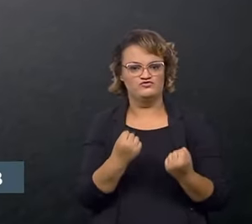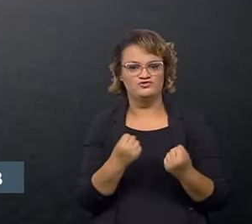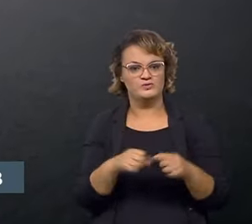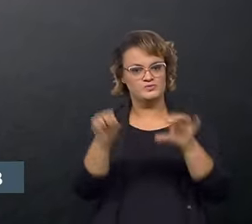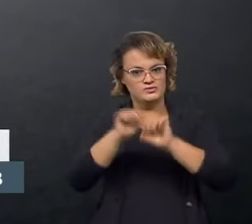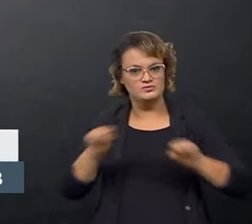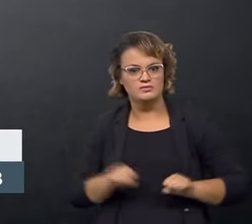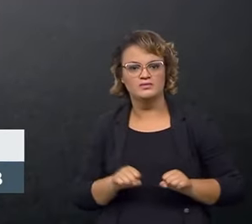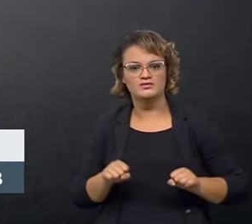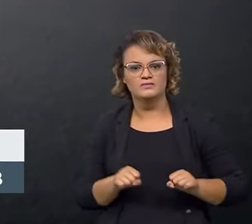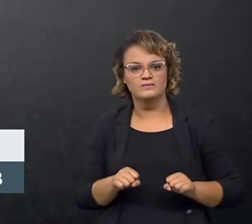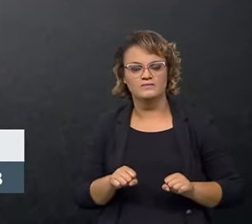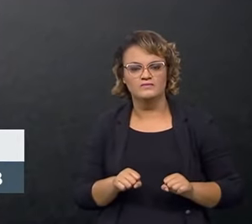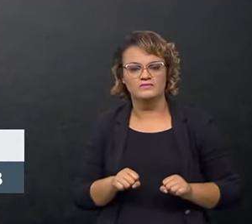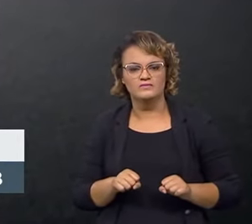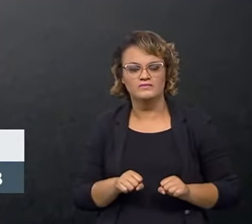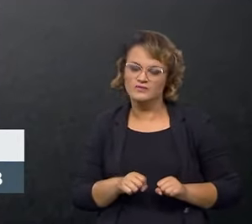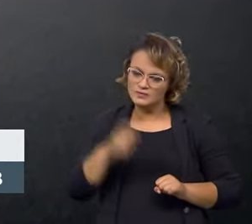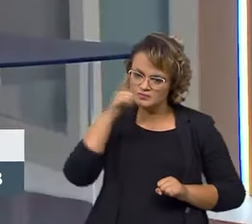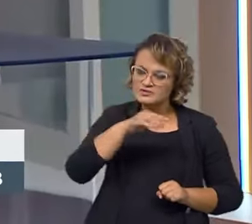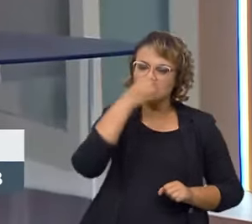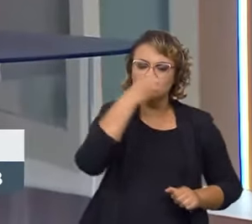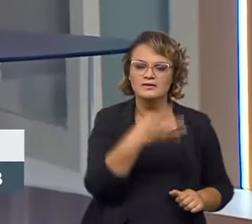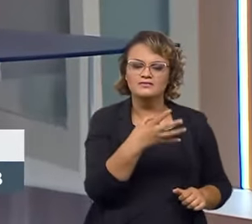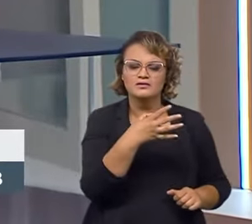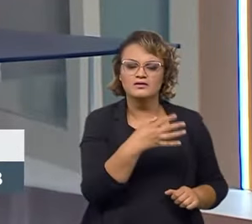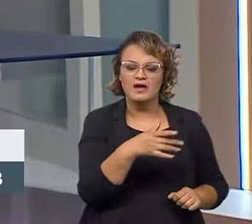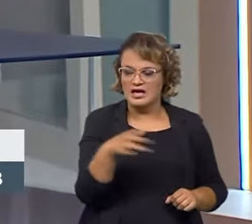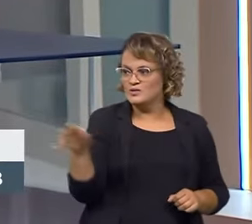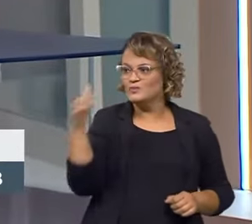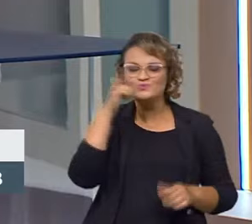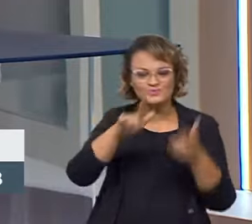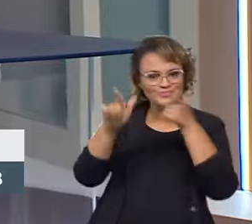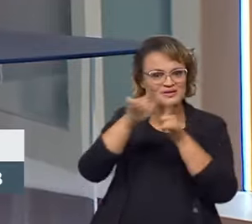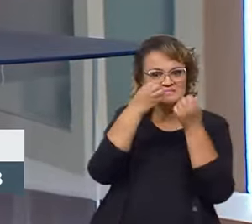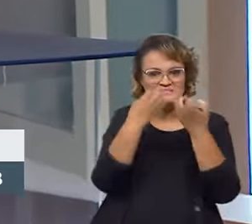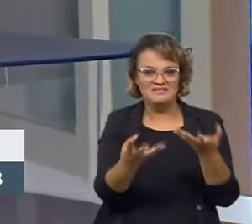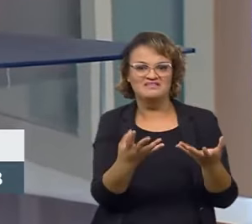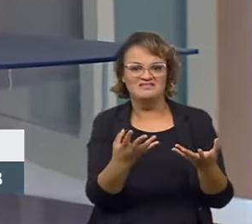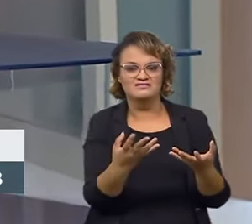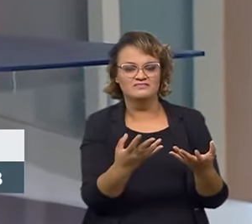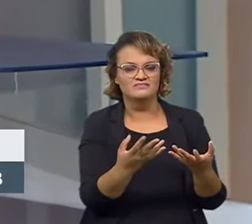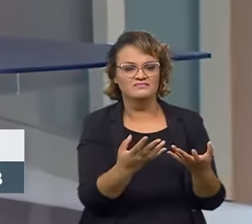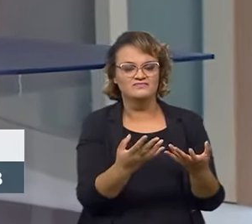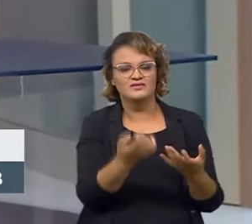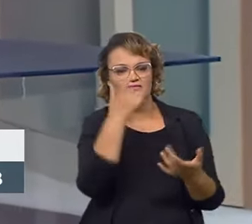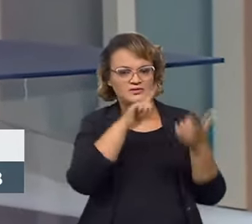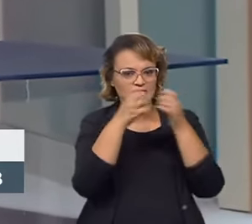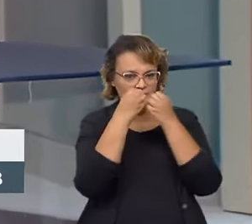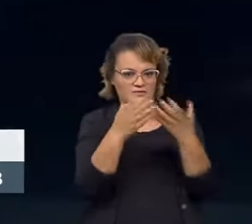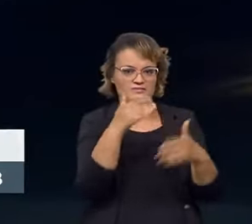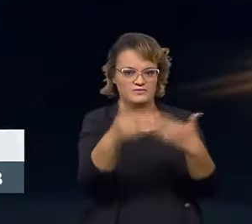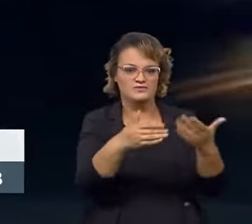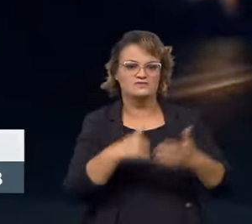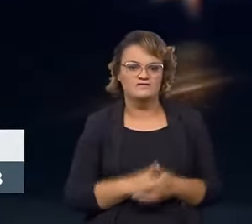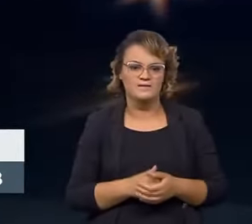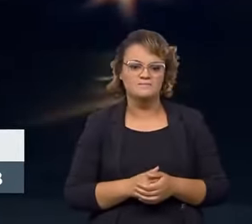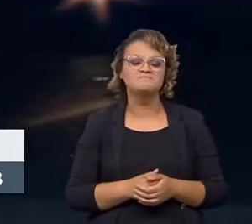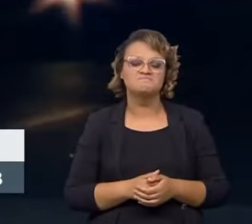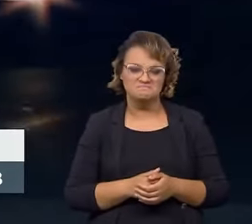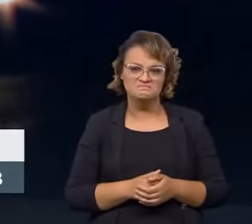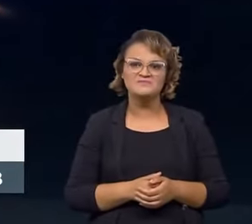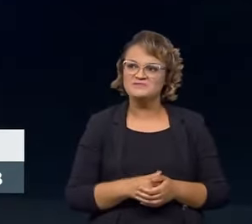sistema e mais eficácia para as próprias empresas entenderem e verem que vão ganhar com esse processo. Todo mundo